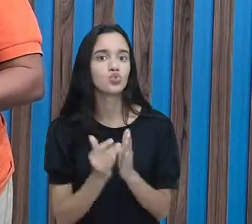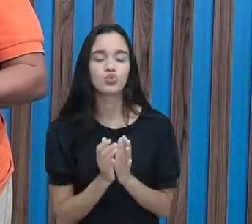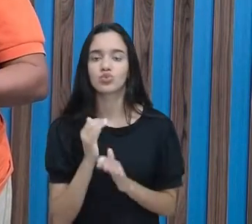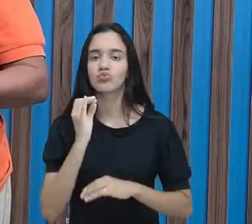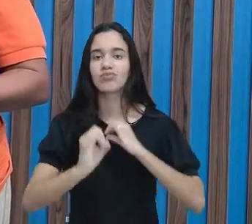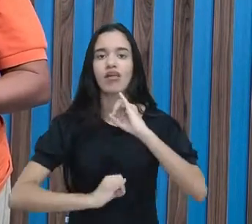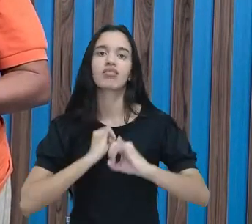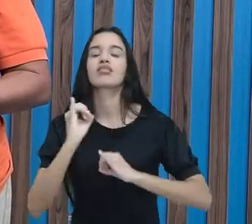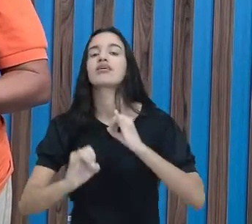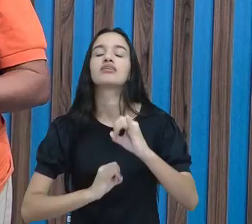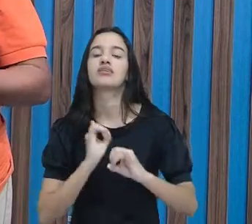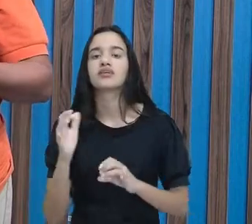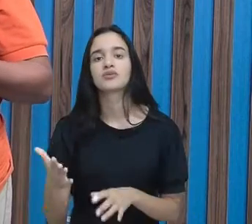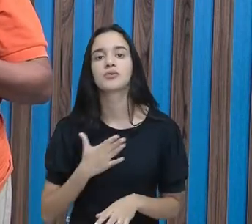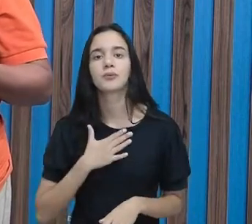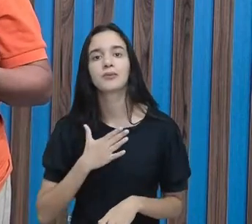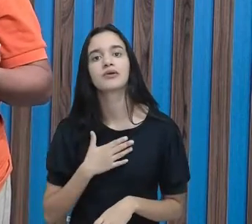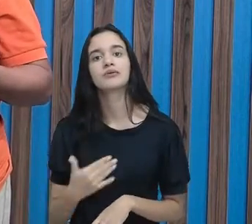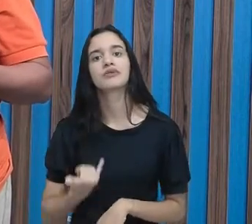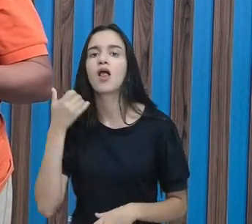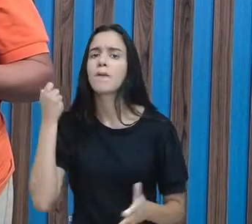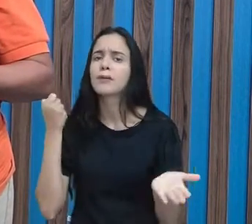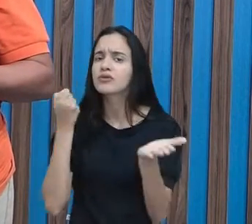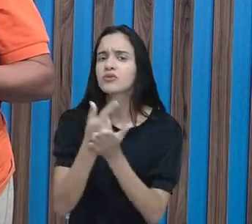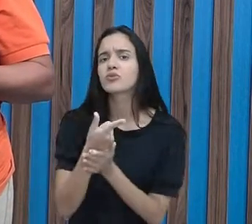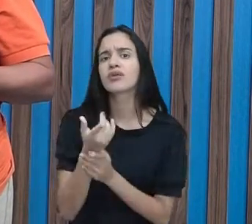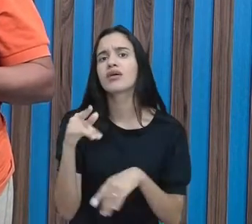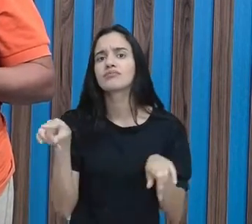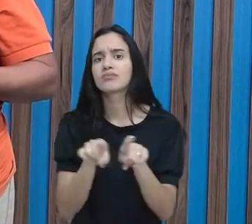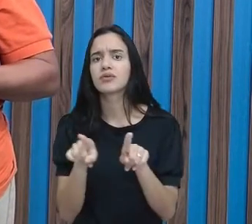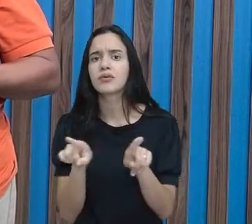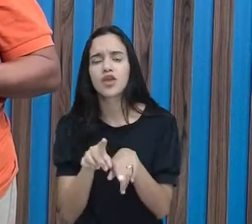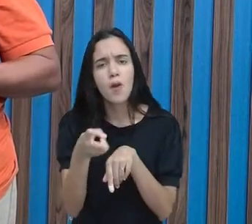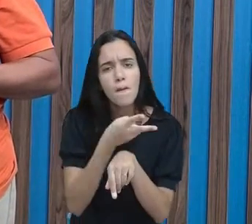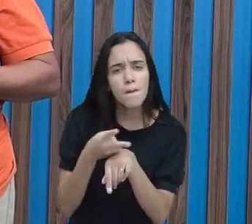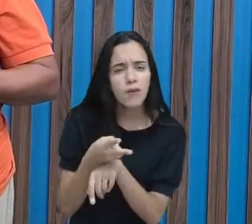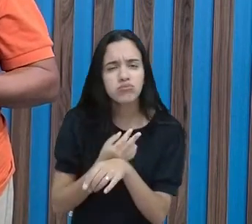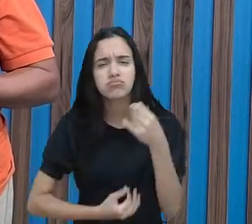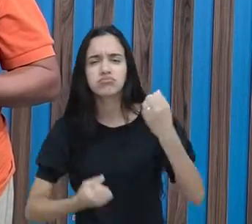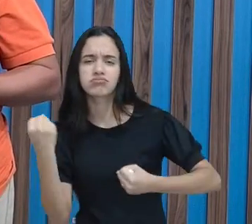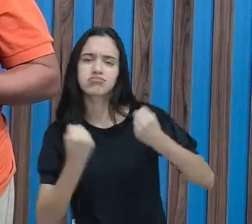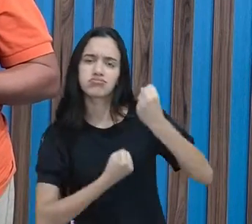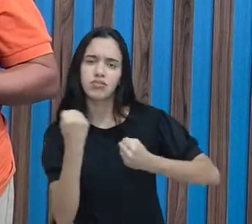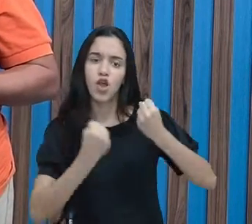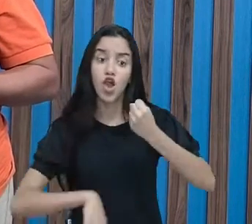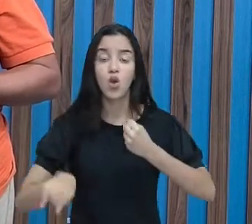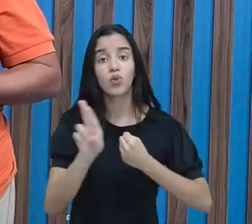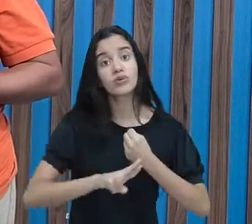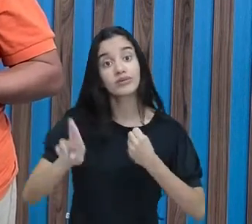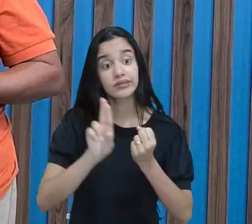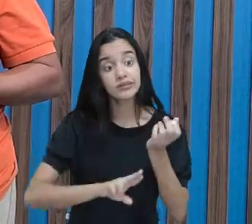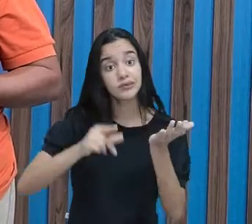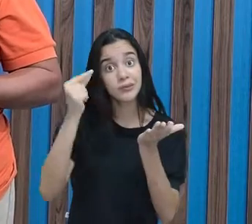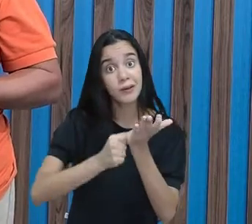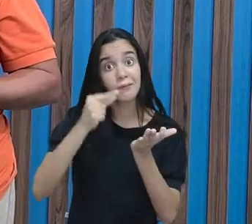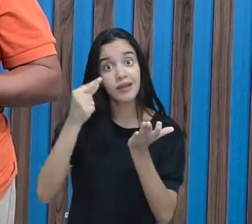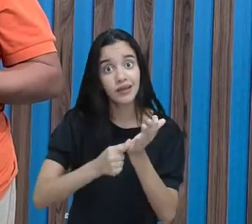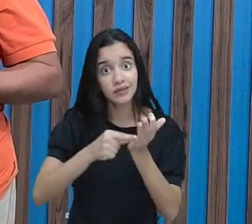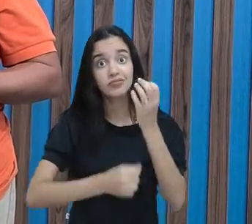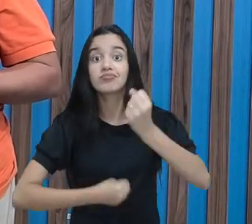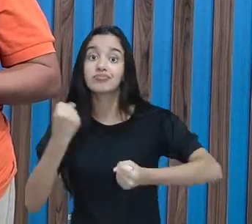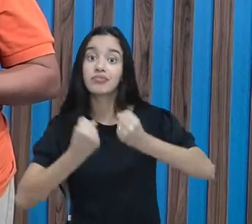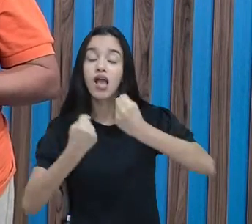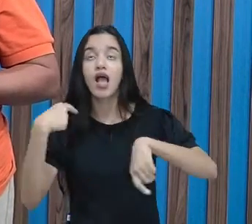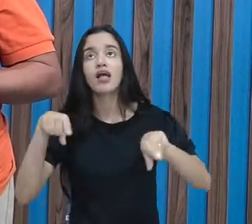internet. Então, com o meu celular, eu posso comprar, eu posso procurar, por exemplo, um carro, para poder, utilizando um aplicativo de transporte,